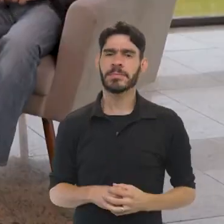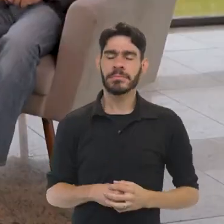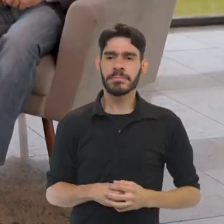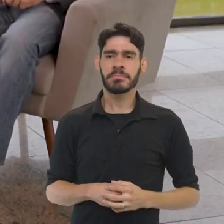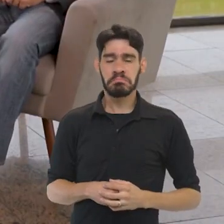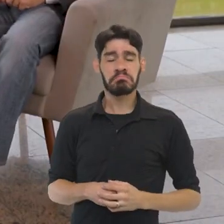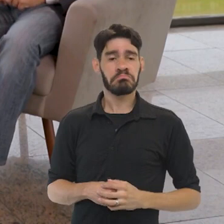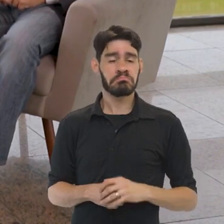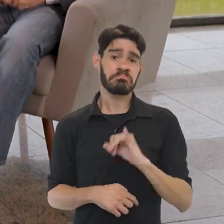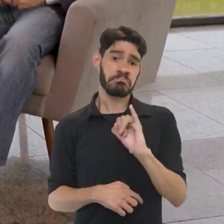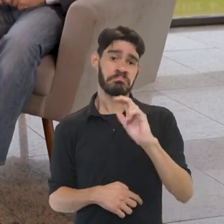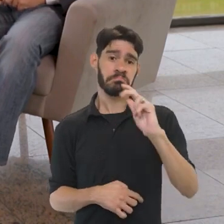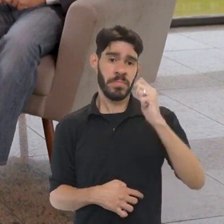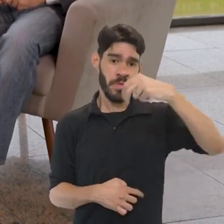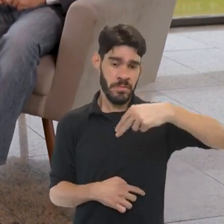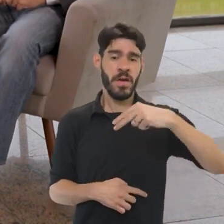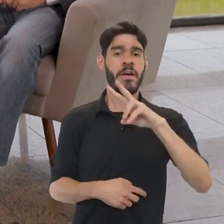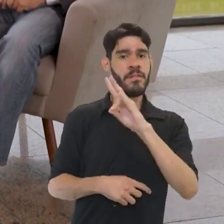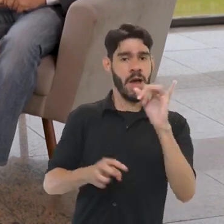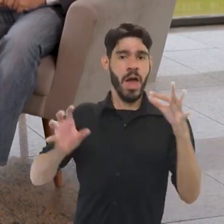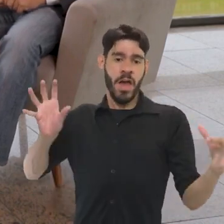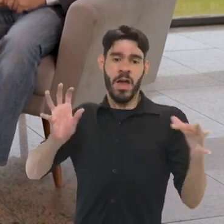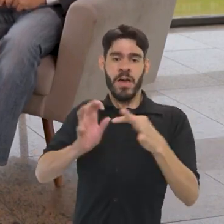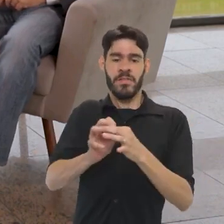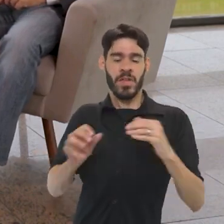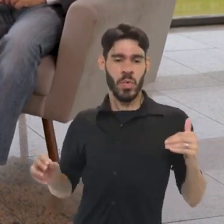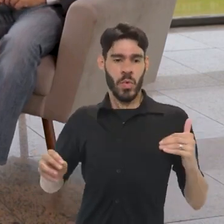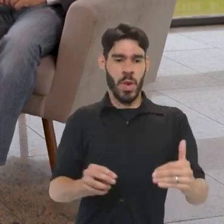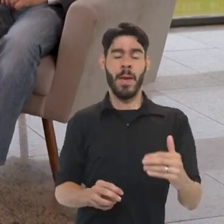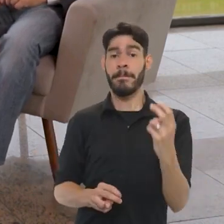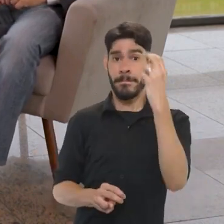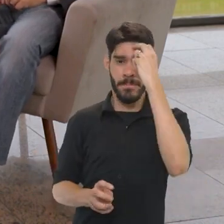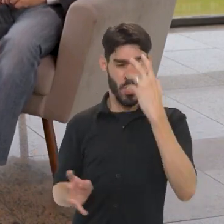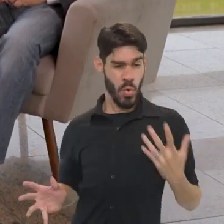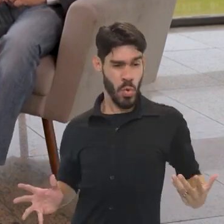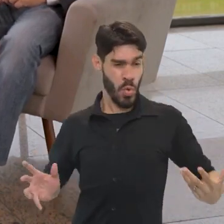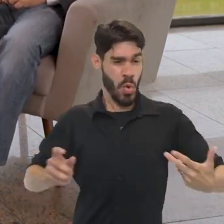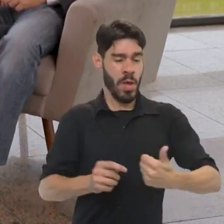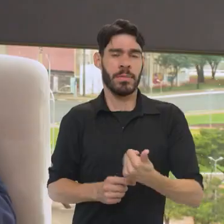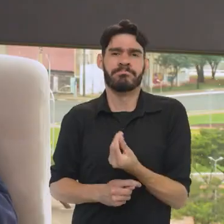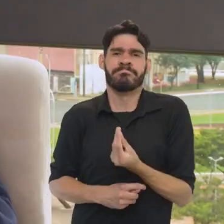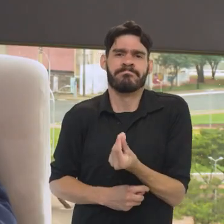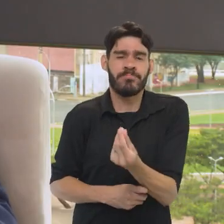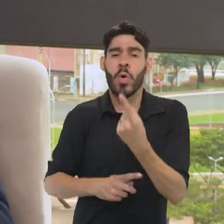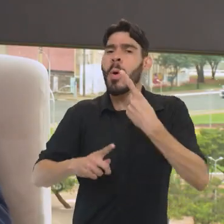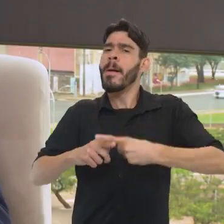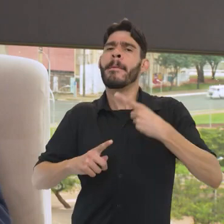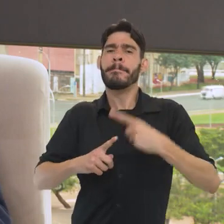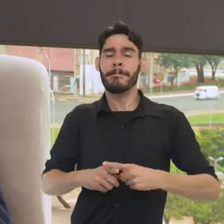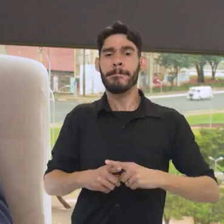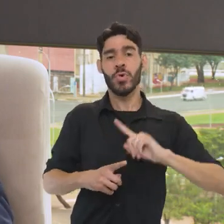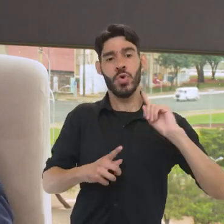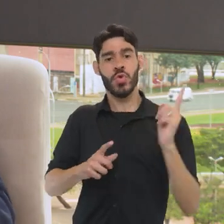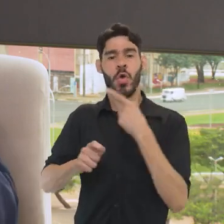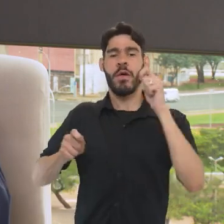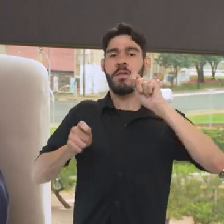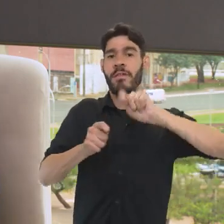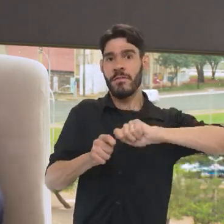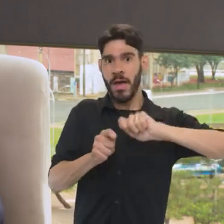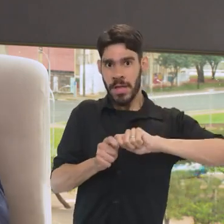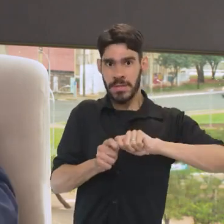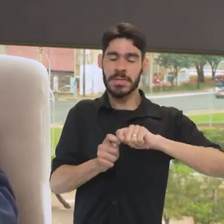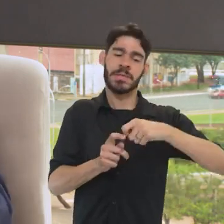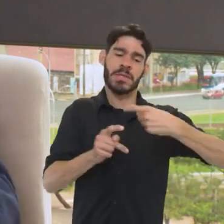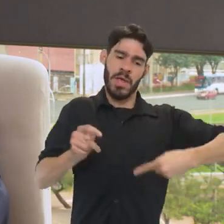ideia? O IFAM deve estar vinculado ao Ministério da Cultura, por excelência, por essência. Por quê? Porque o nosso